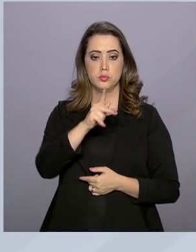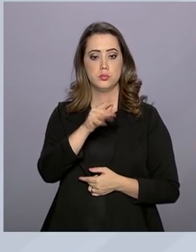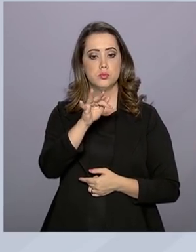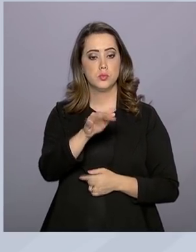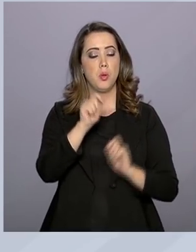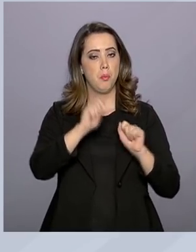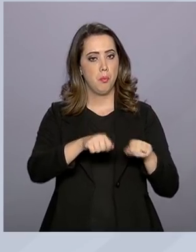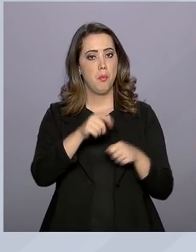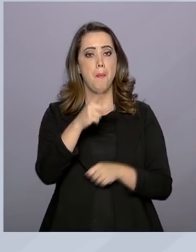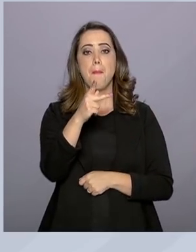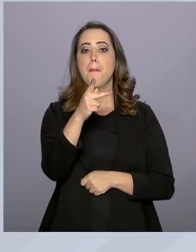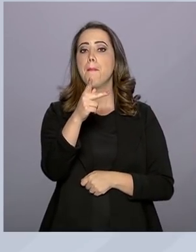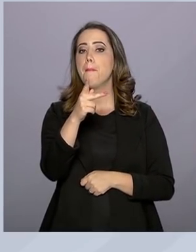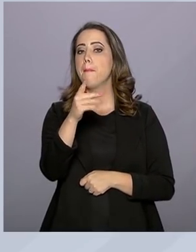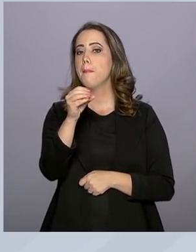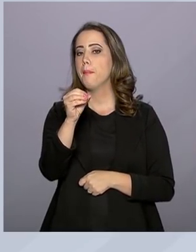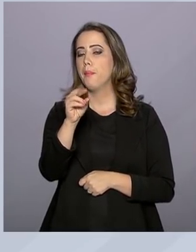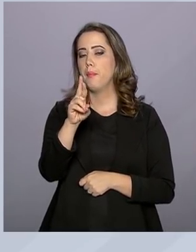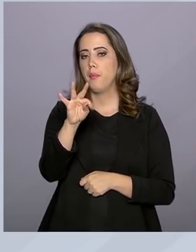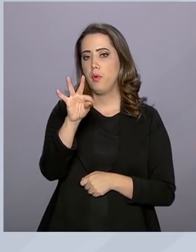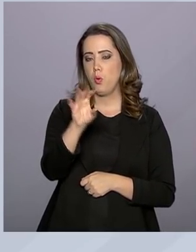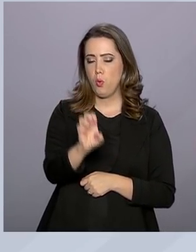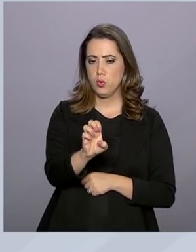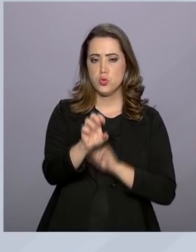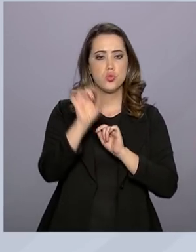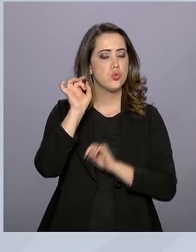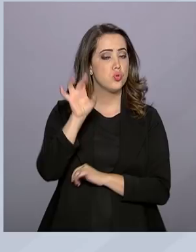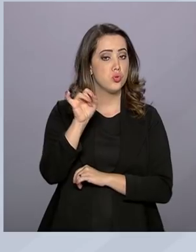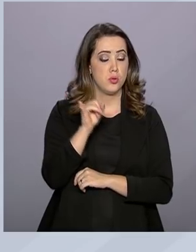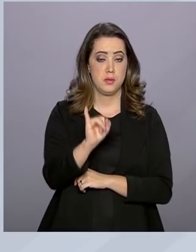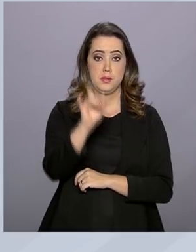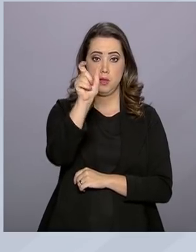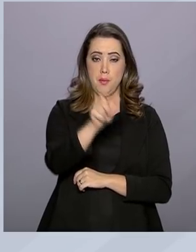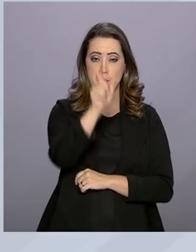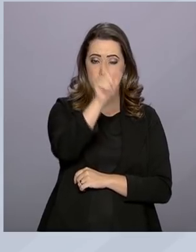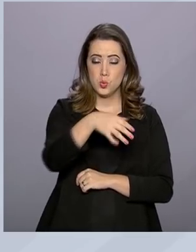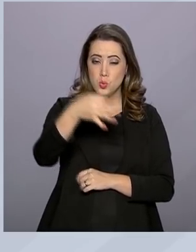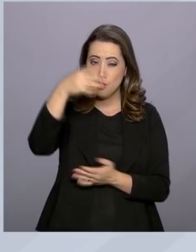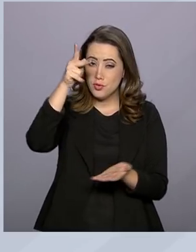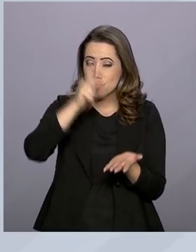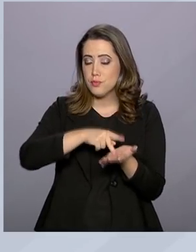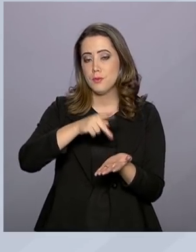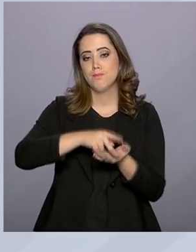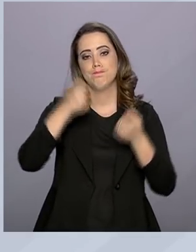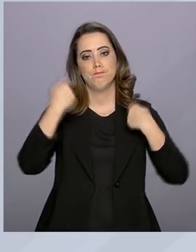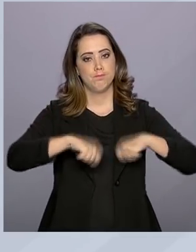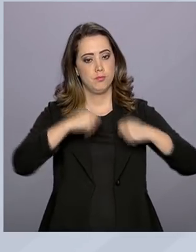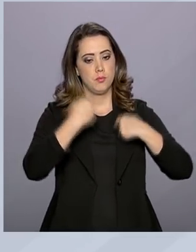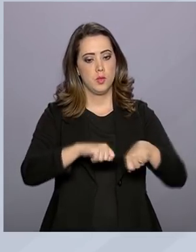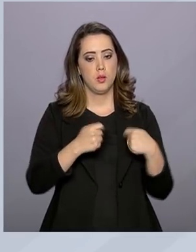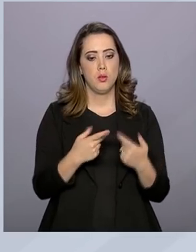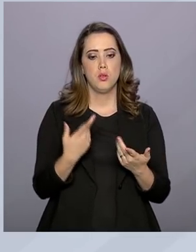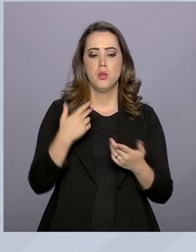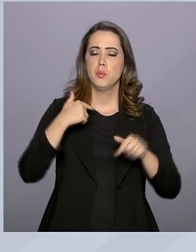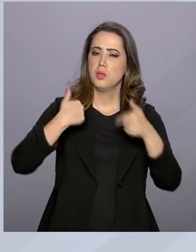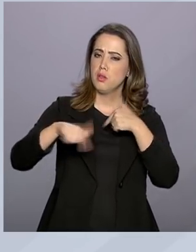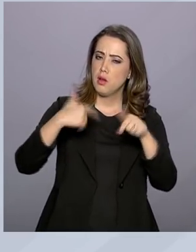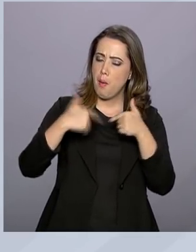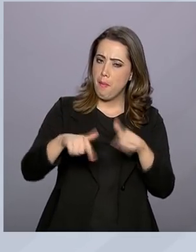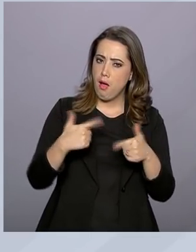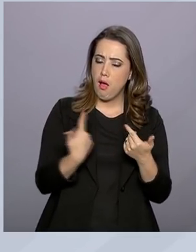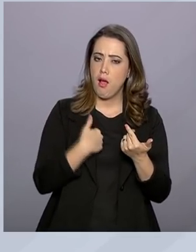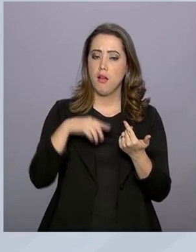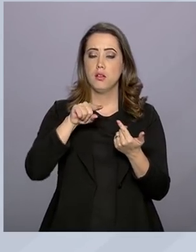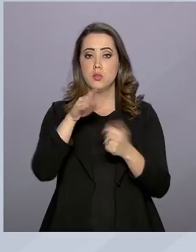ao porte de arma de fogo somente quando o requerente demonstra efetiva necessidade, seja por exercício de